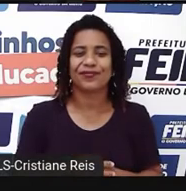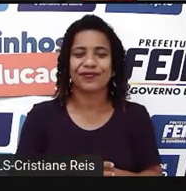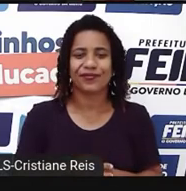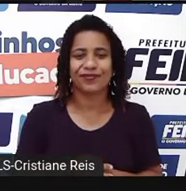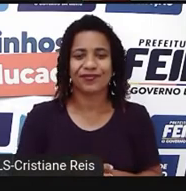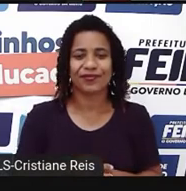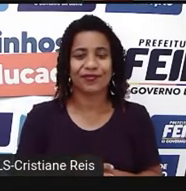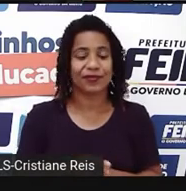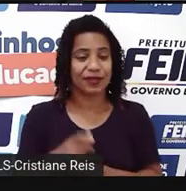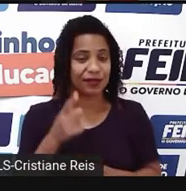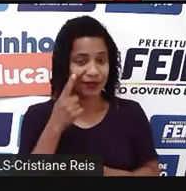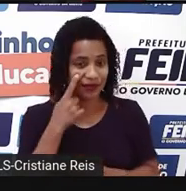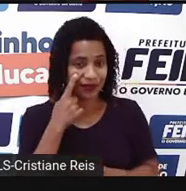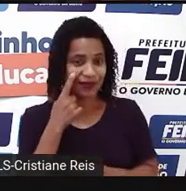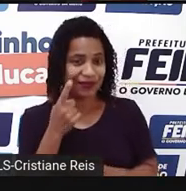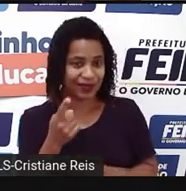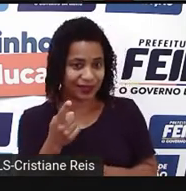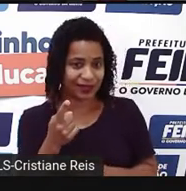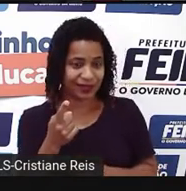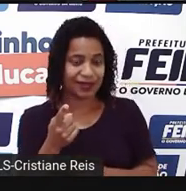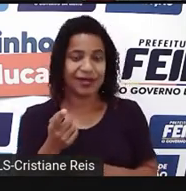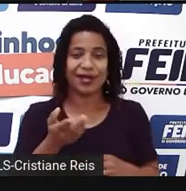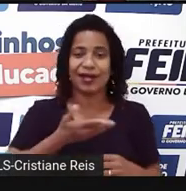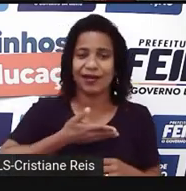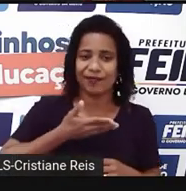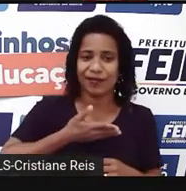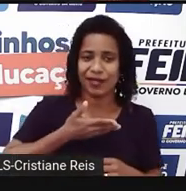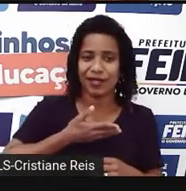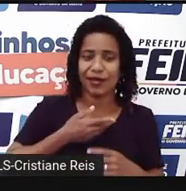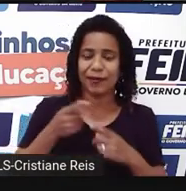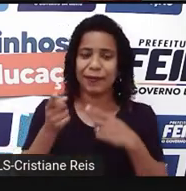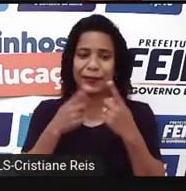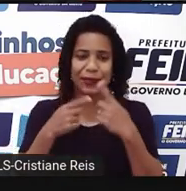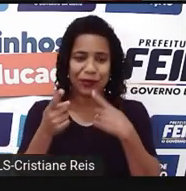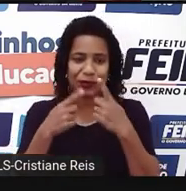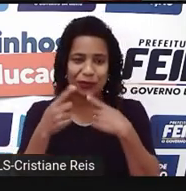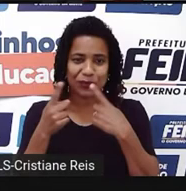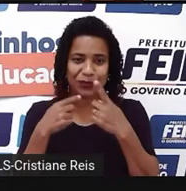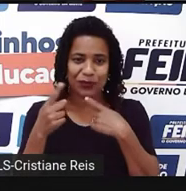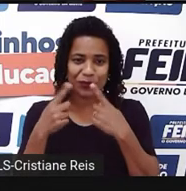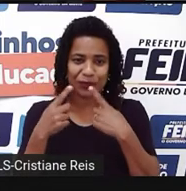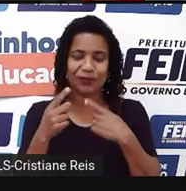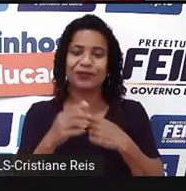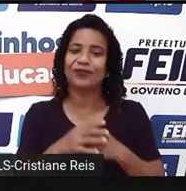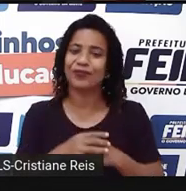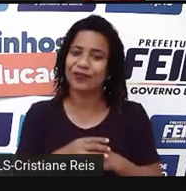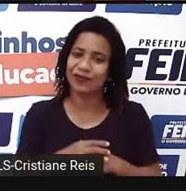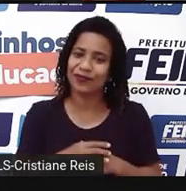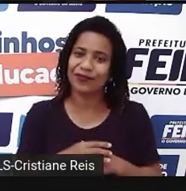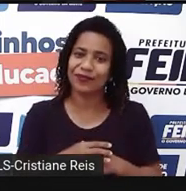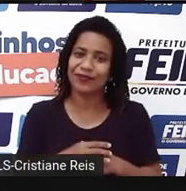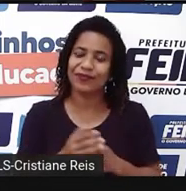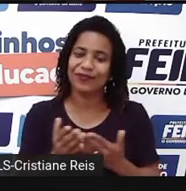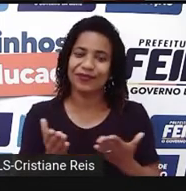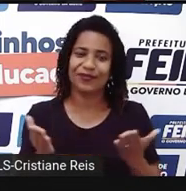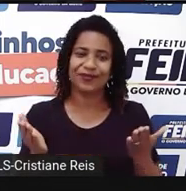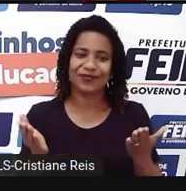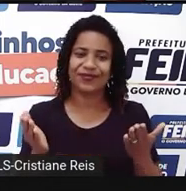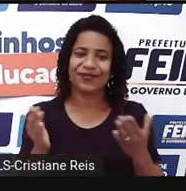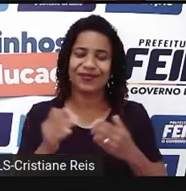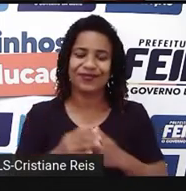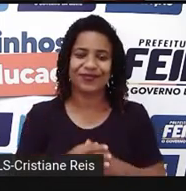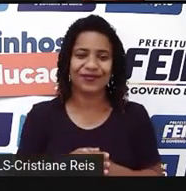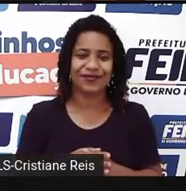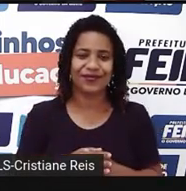Então, vejam aqui essas mesmas amigas batendo papo lá na lanchonete. Uma delas diz, what will you do tomorrow?